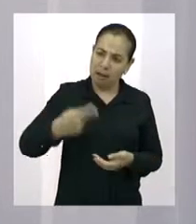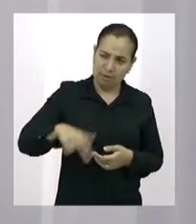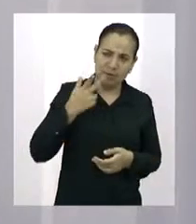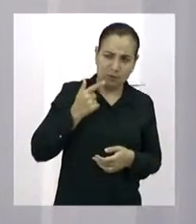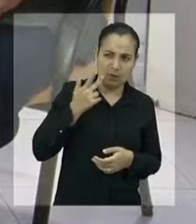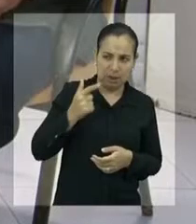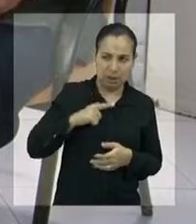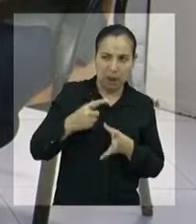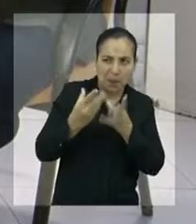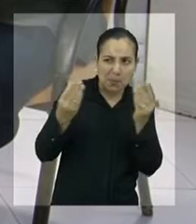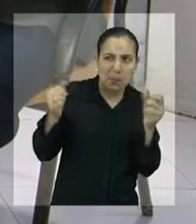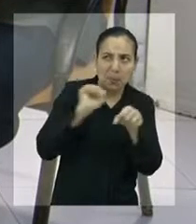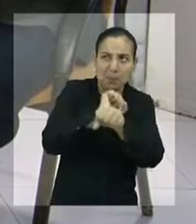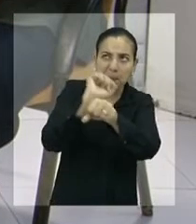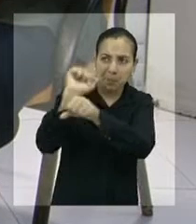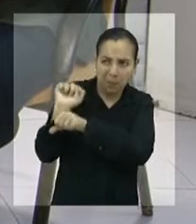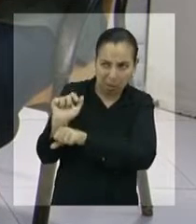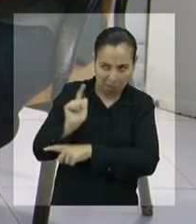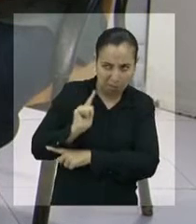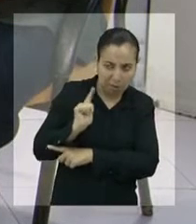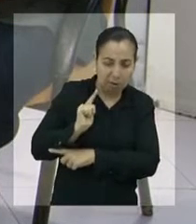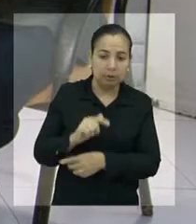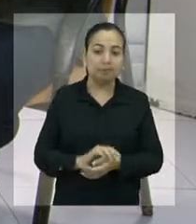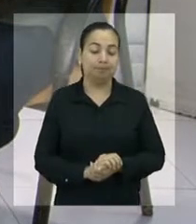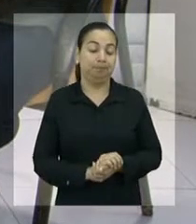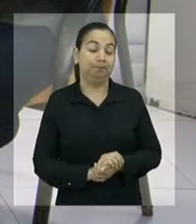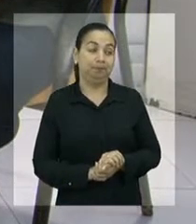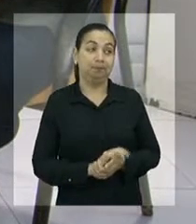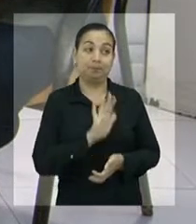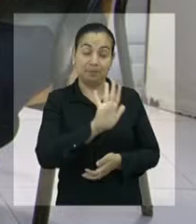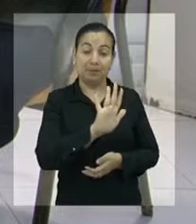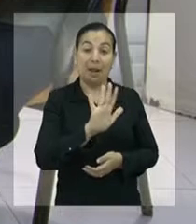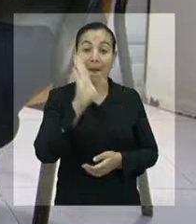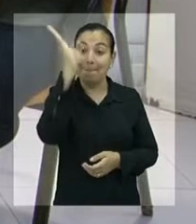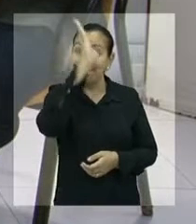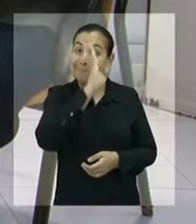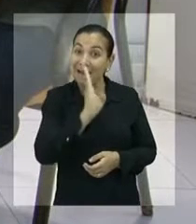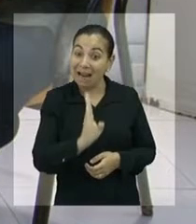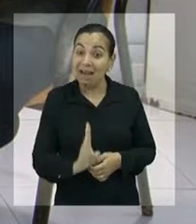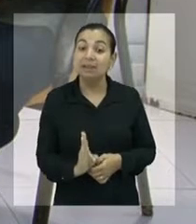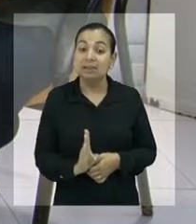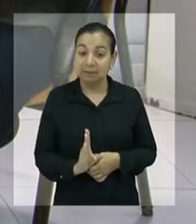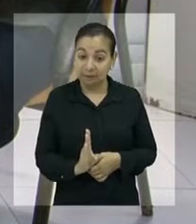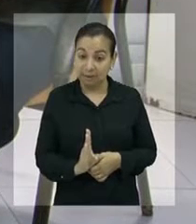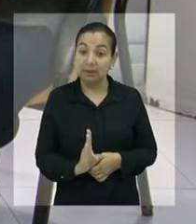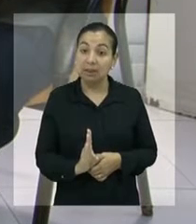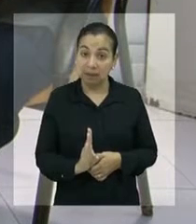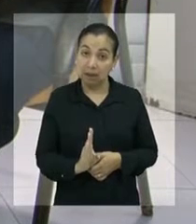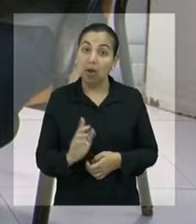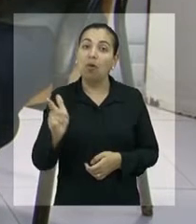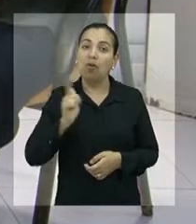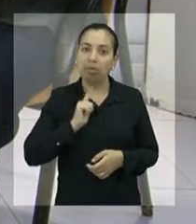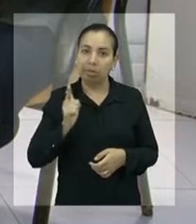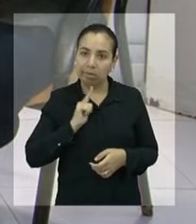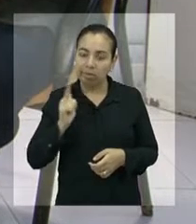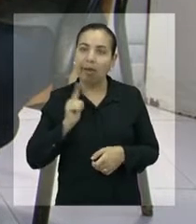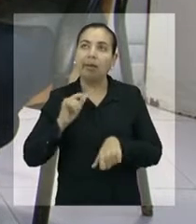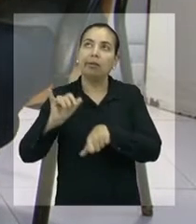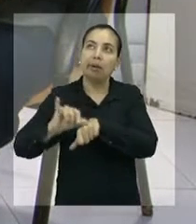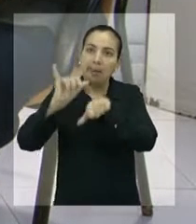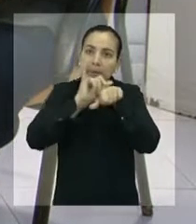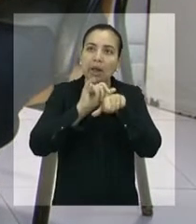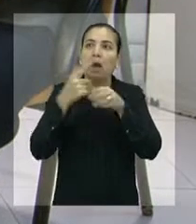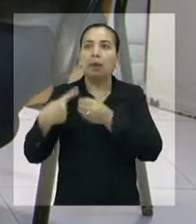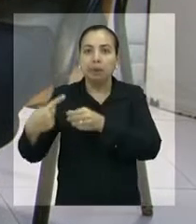não? Eu acho que todos os municípios no Brasil, eles têm obras paralisadas. Todos.